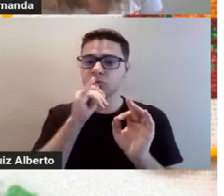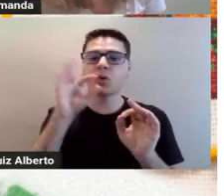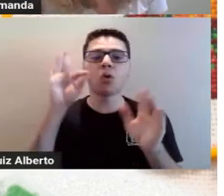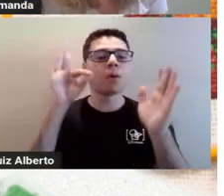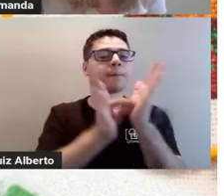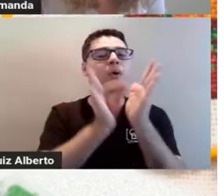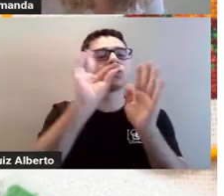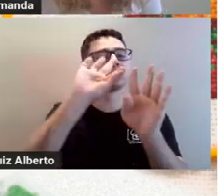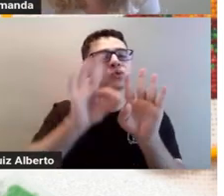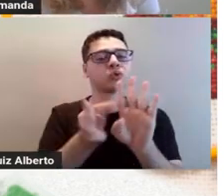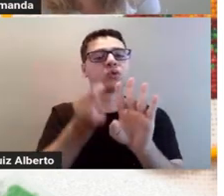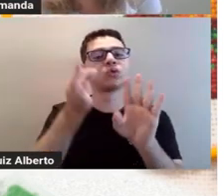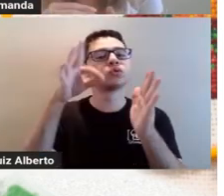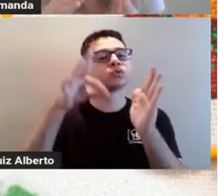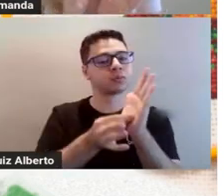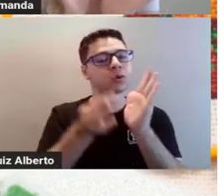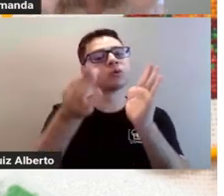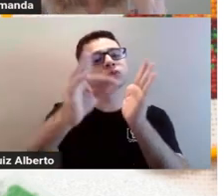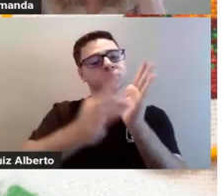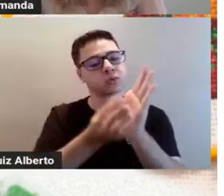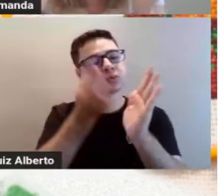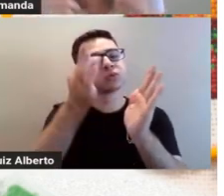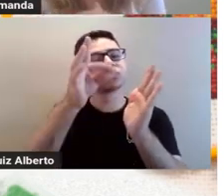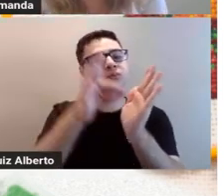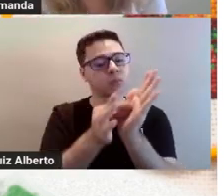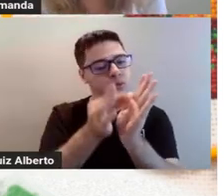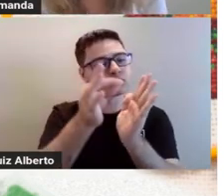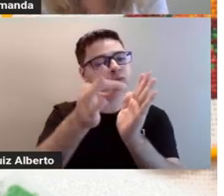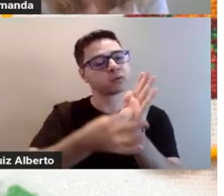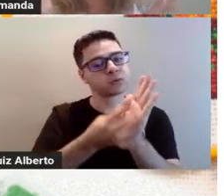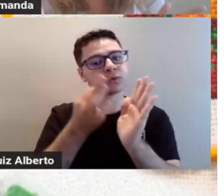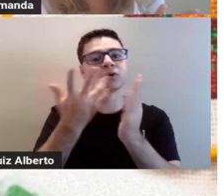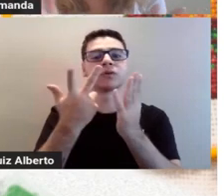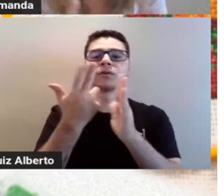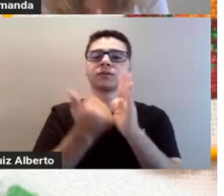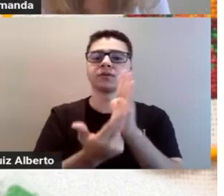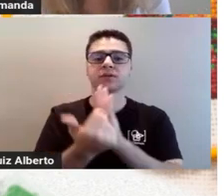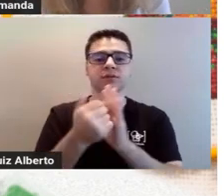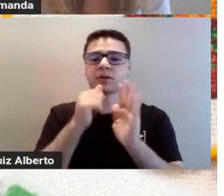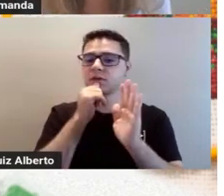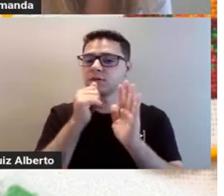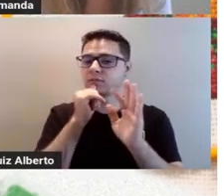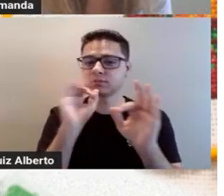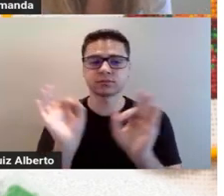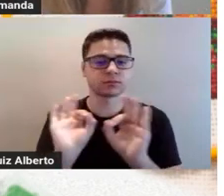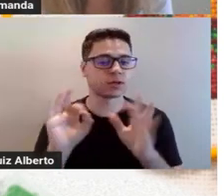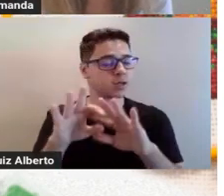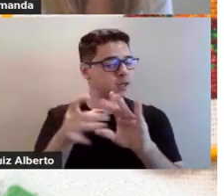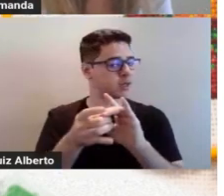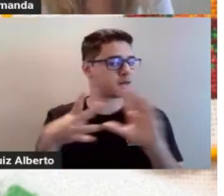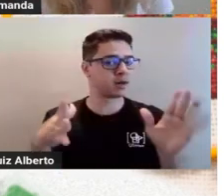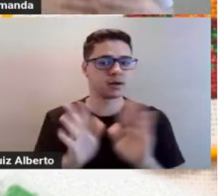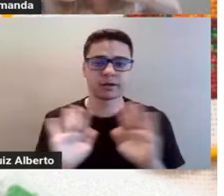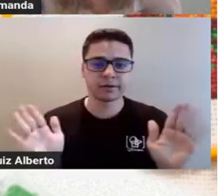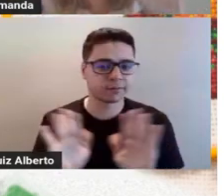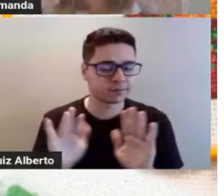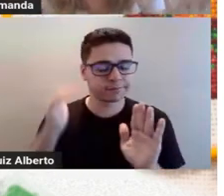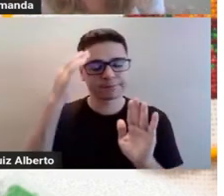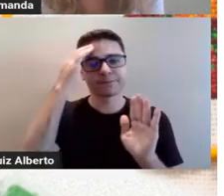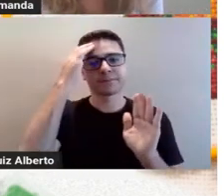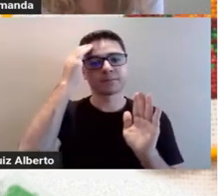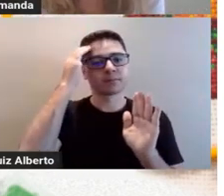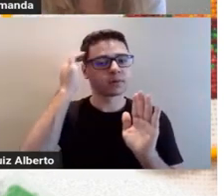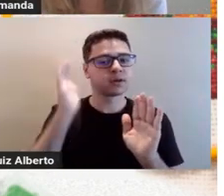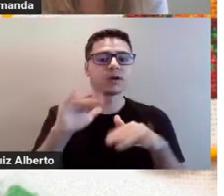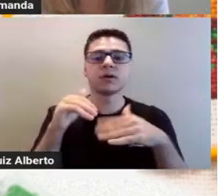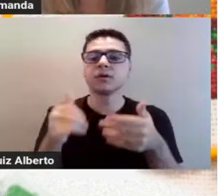em que a gente vai seguindo uma linha e para formar os desenhos, ele é um bordado livre. E o que que ele, como,